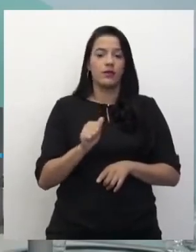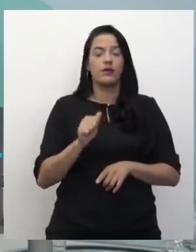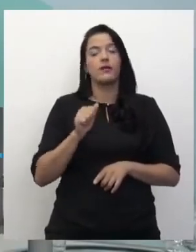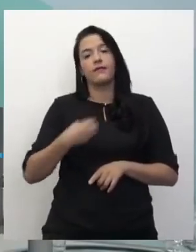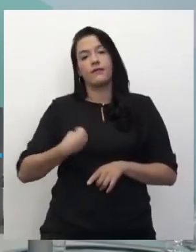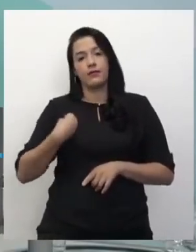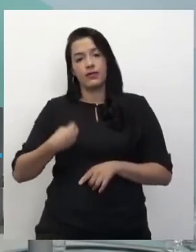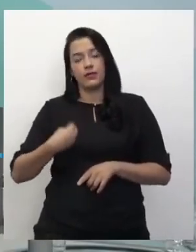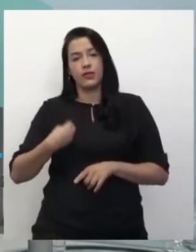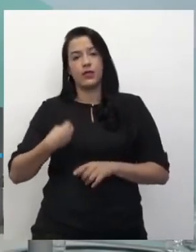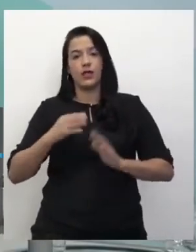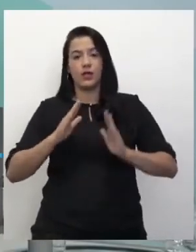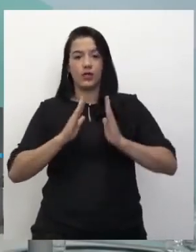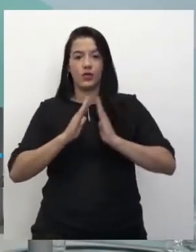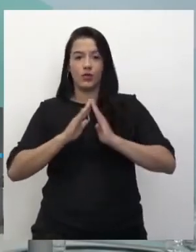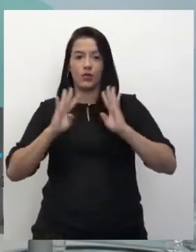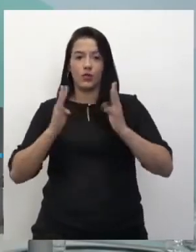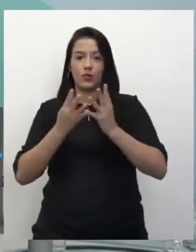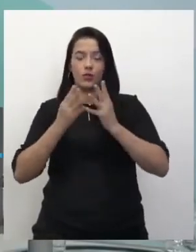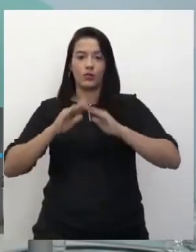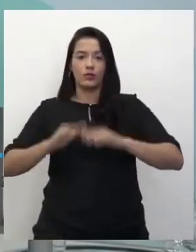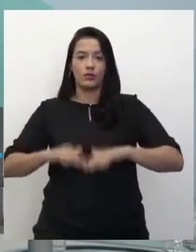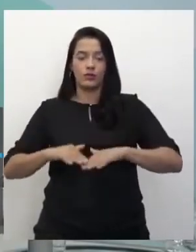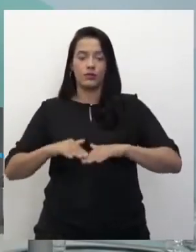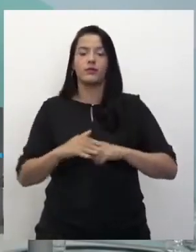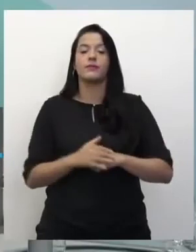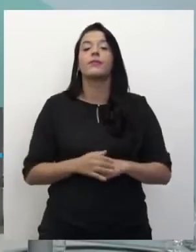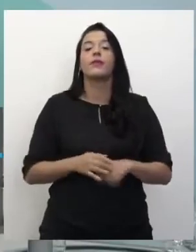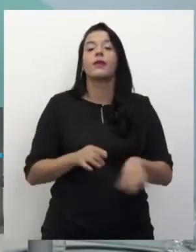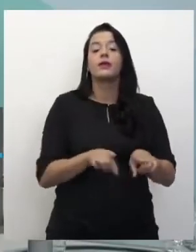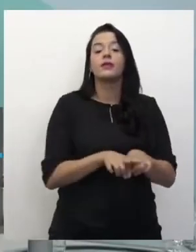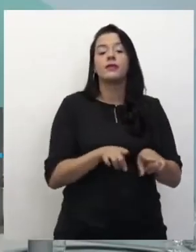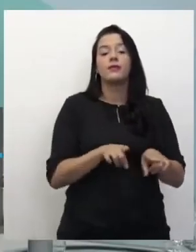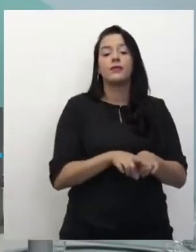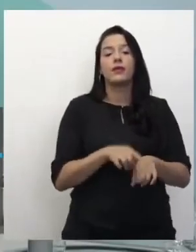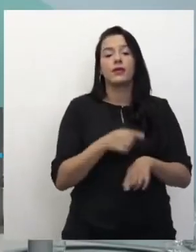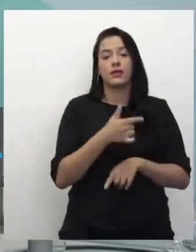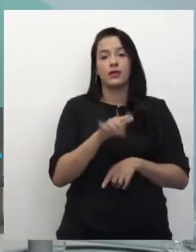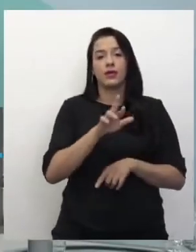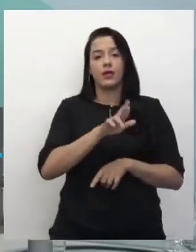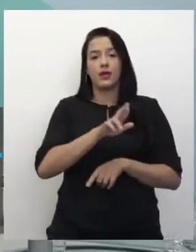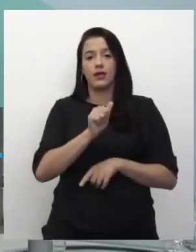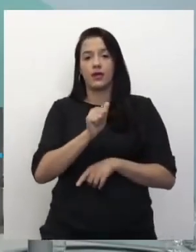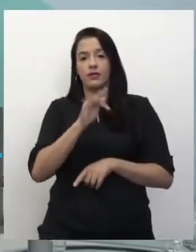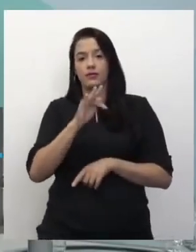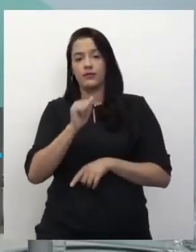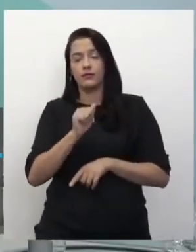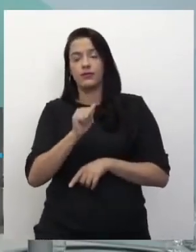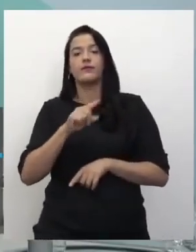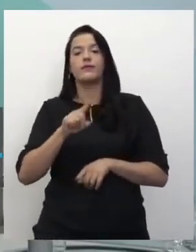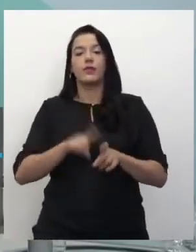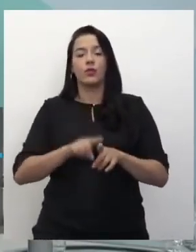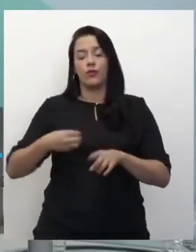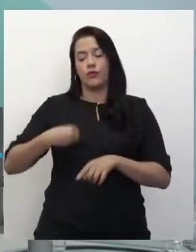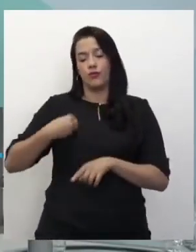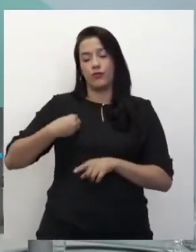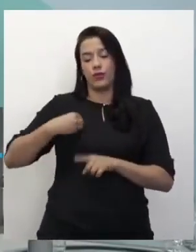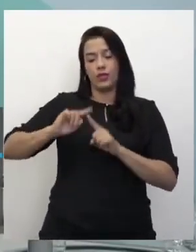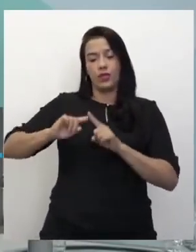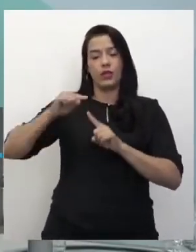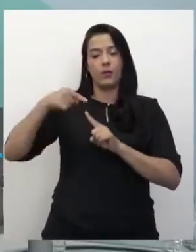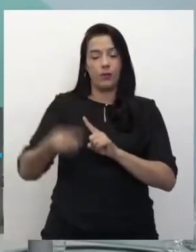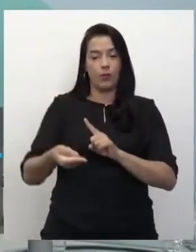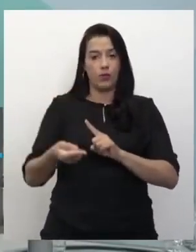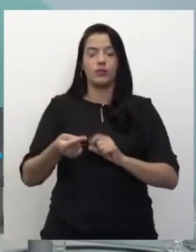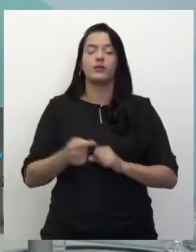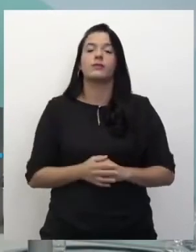A Rafaela colocou vida, depois e quarentena. Maria Luísa da Pro Marlene